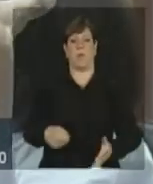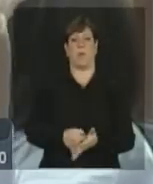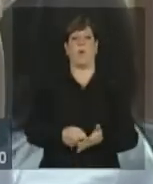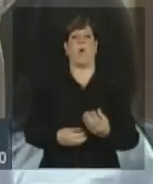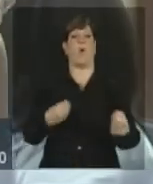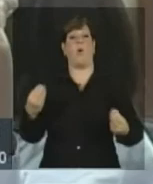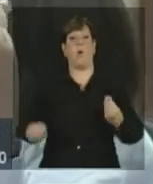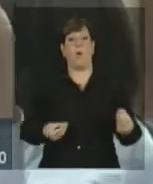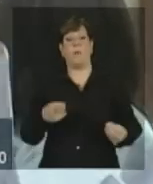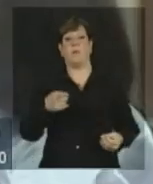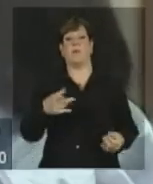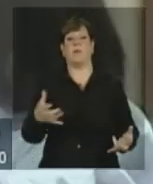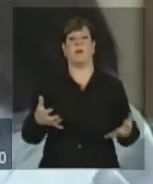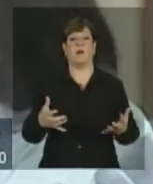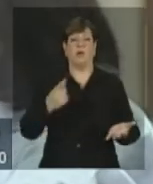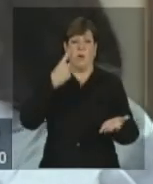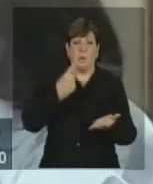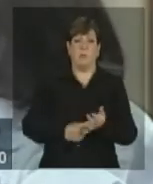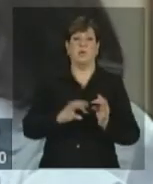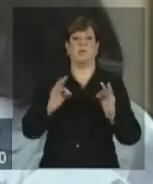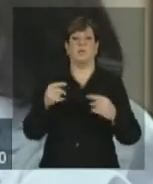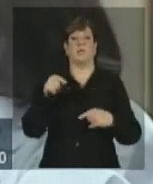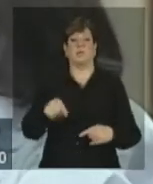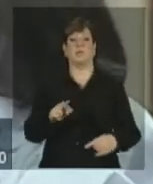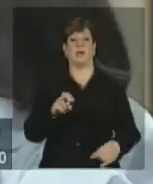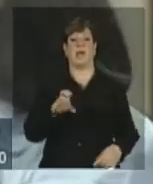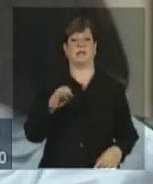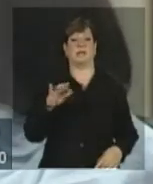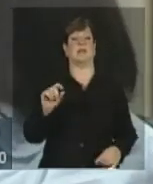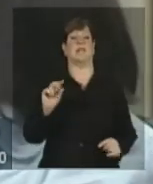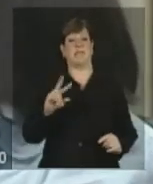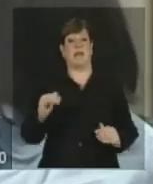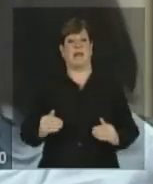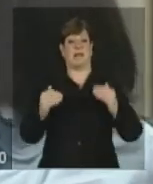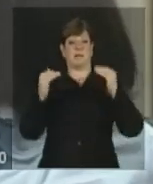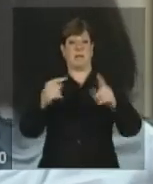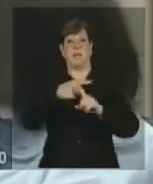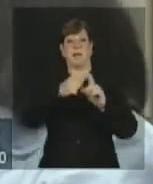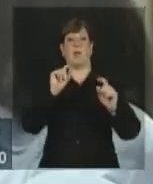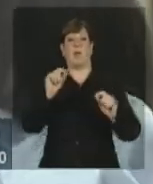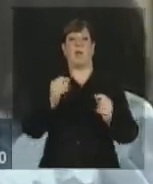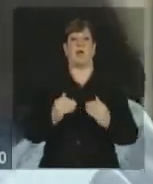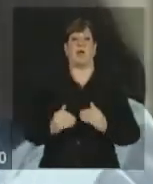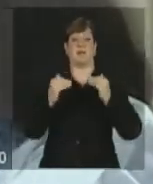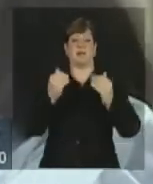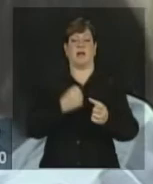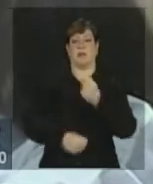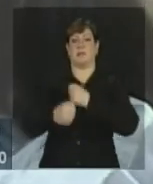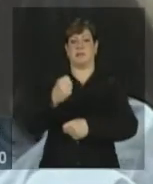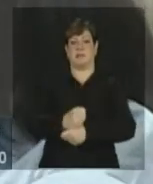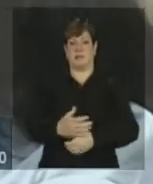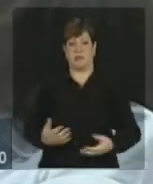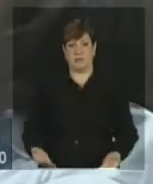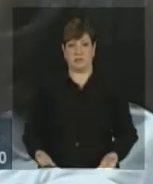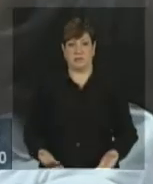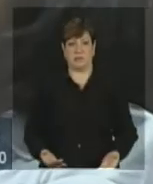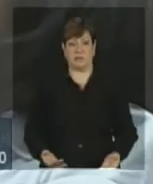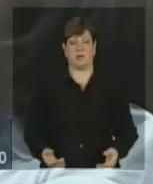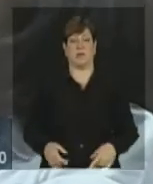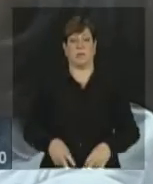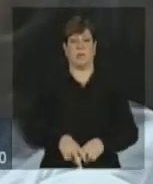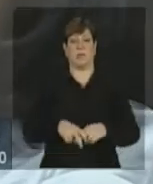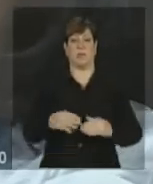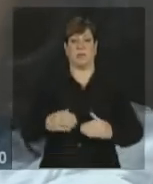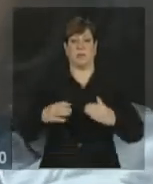pretende cumprir tudo isso com uma receita que vai crescer a metade do que cresceu em 2011, isso até considerando o crescimento do país